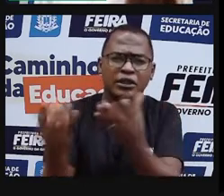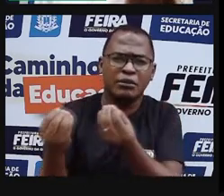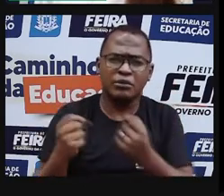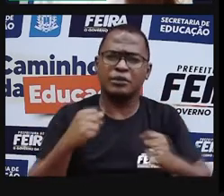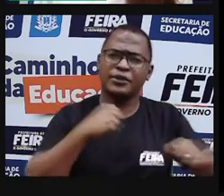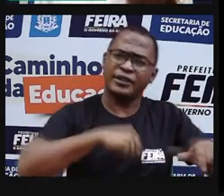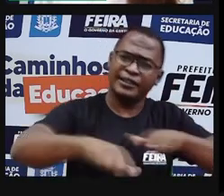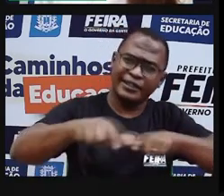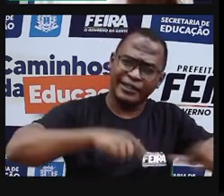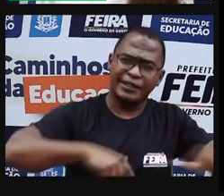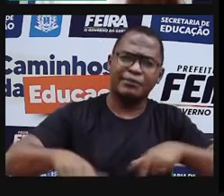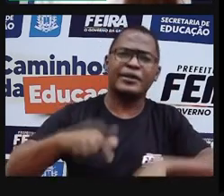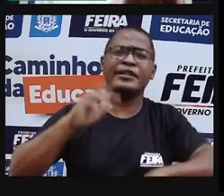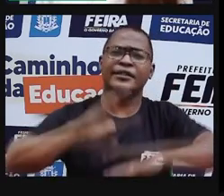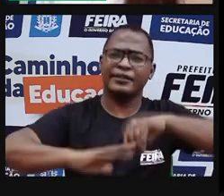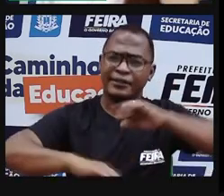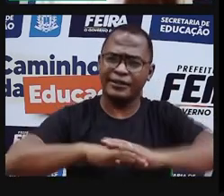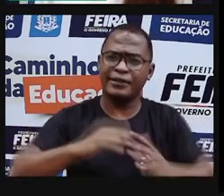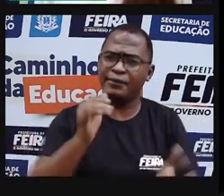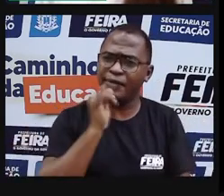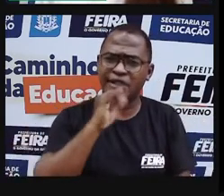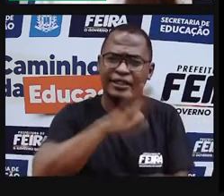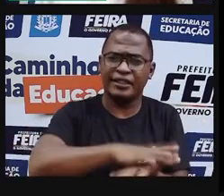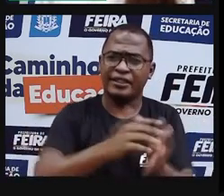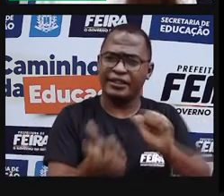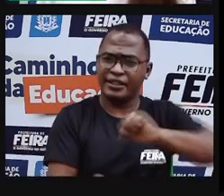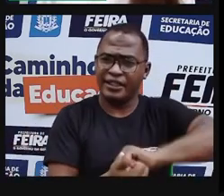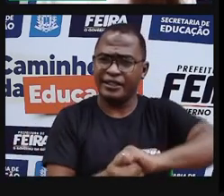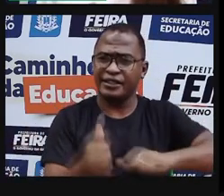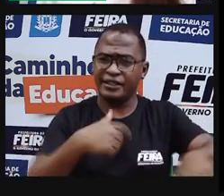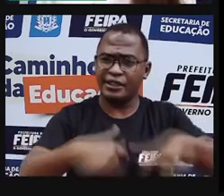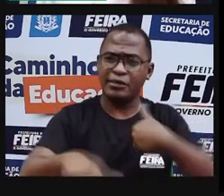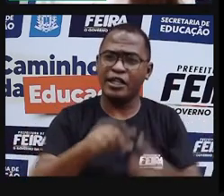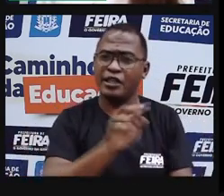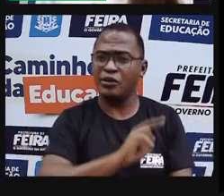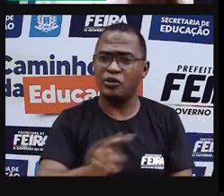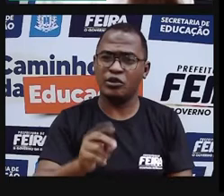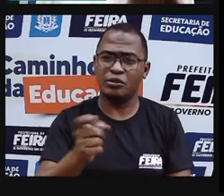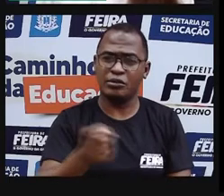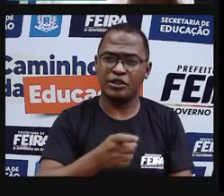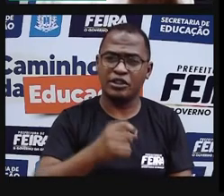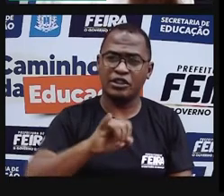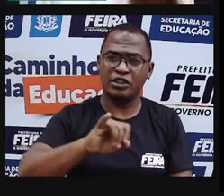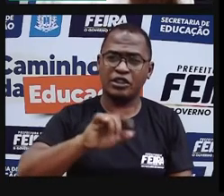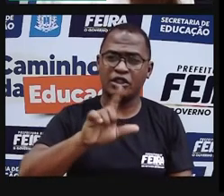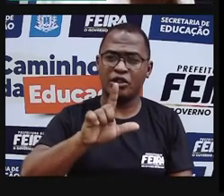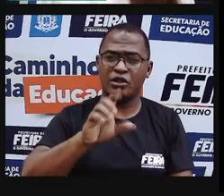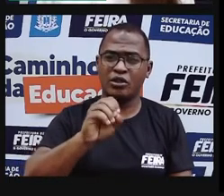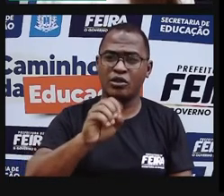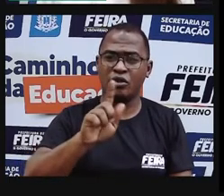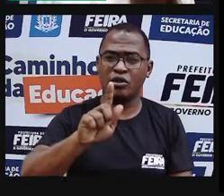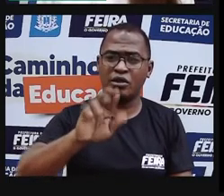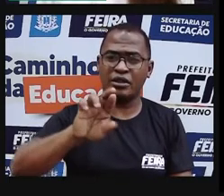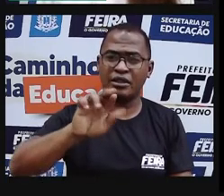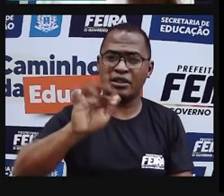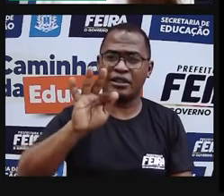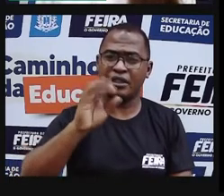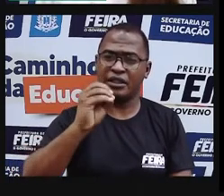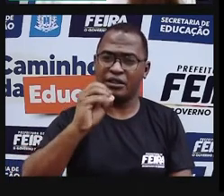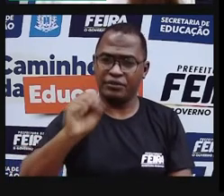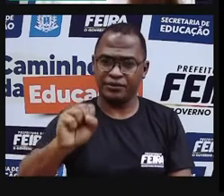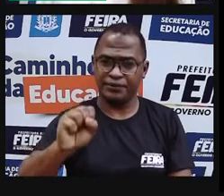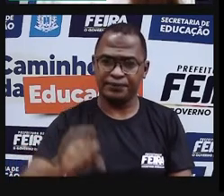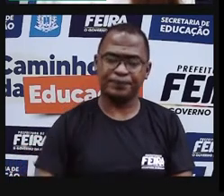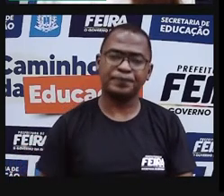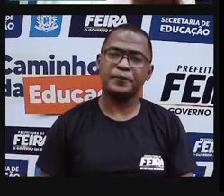a xilogravura, que são os xilógrafos. A xilogravura era frequentemente utilizada